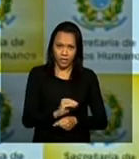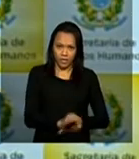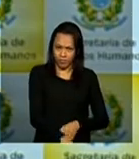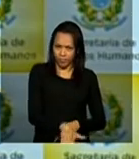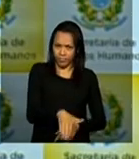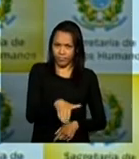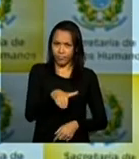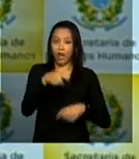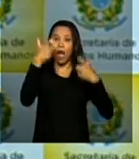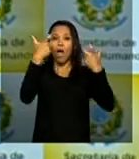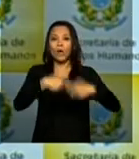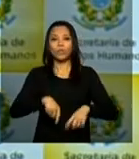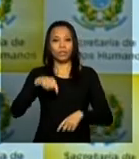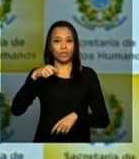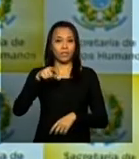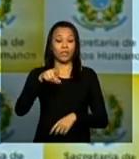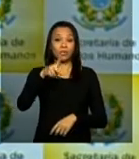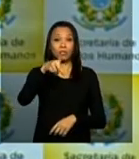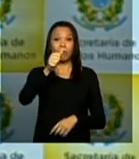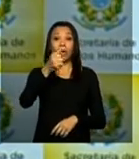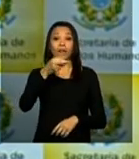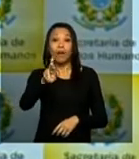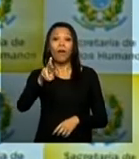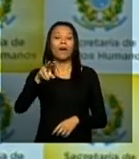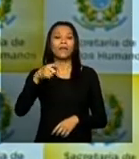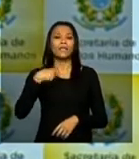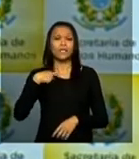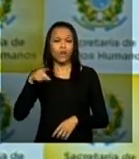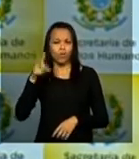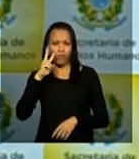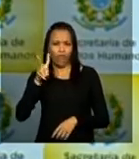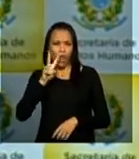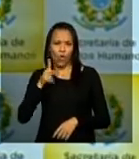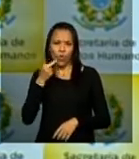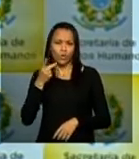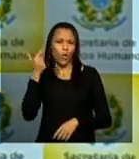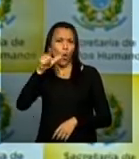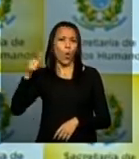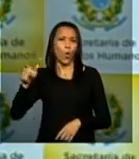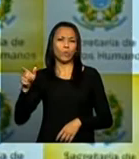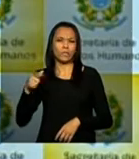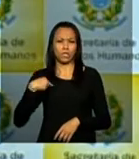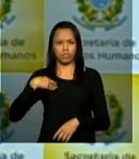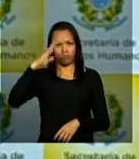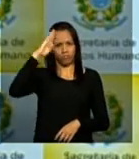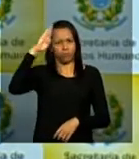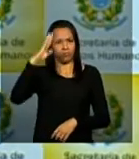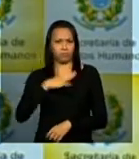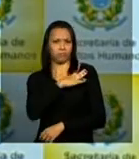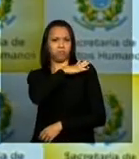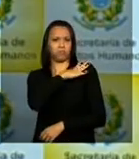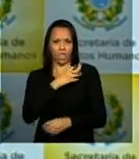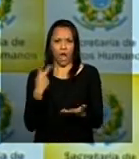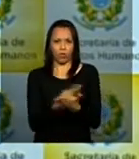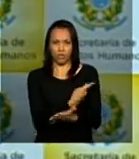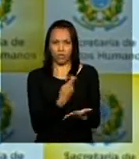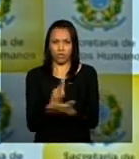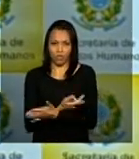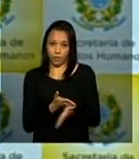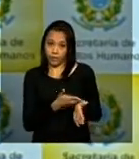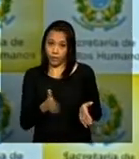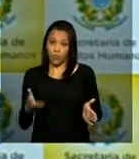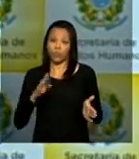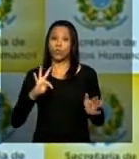quando a ministra Eleonora citou das outras ditaduras decorrentes desta então todas nós